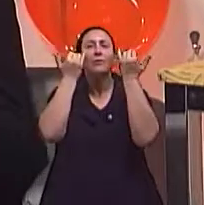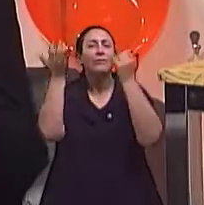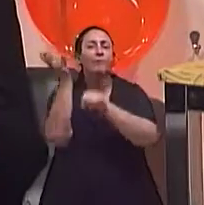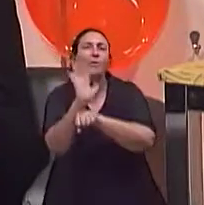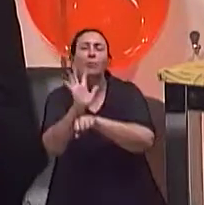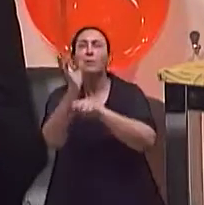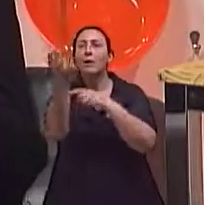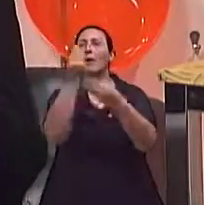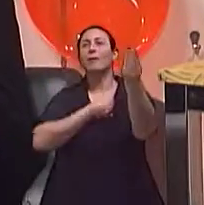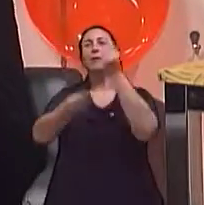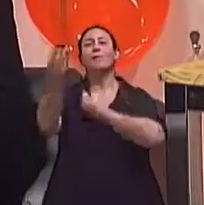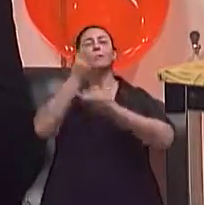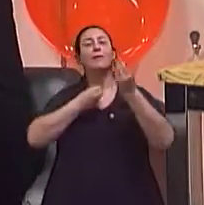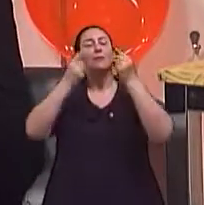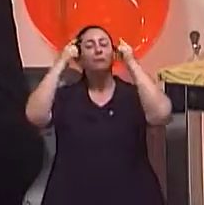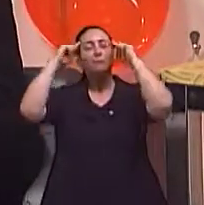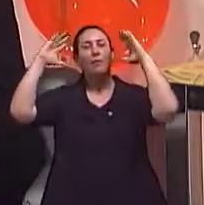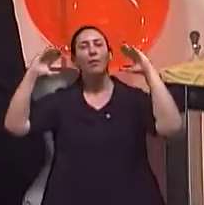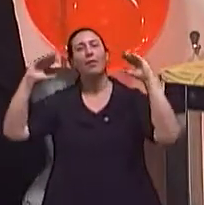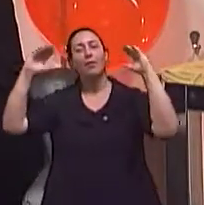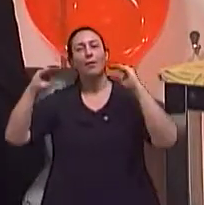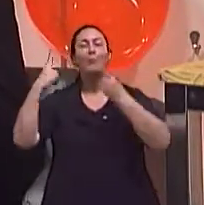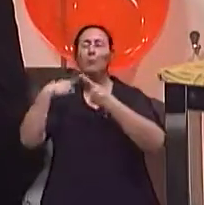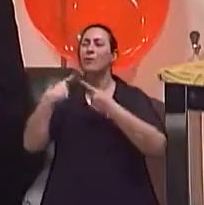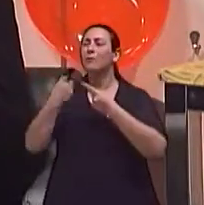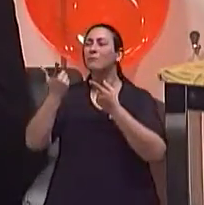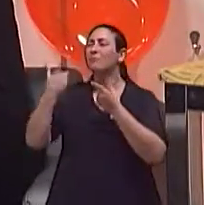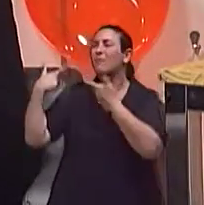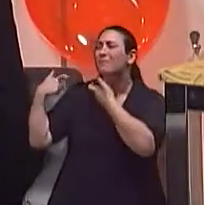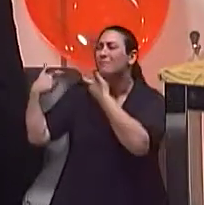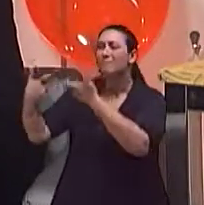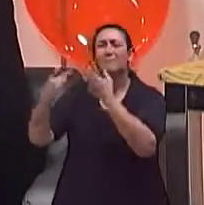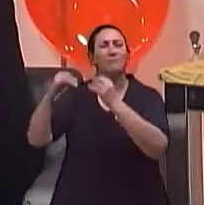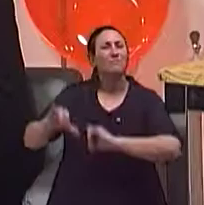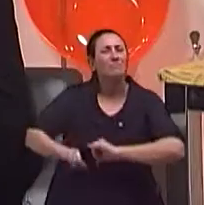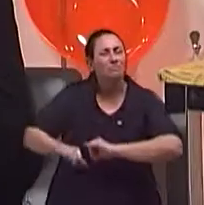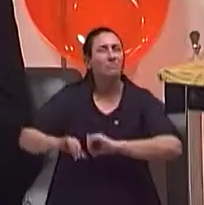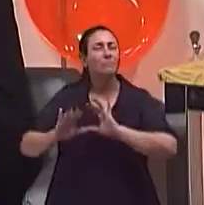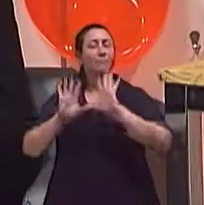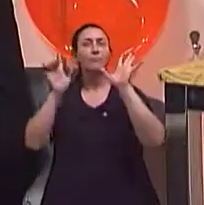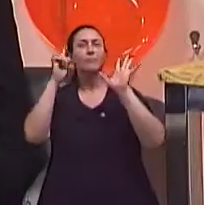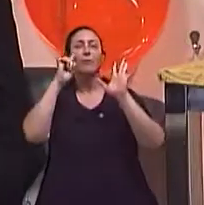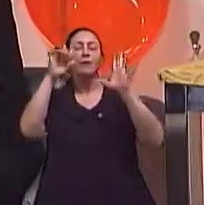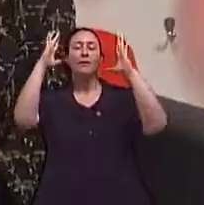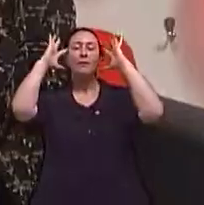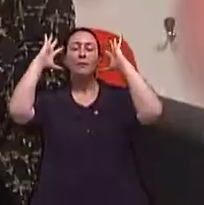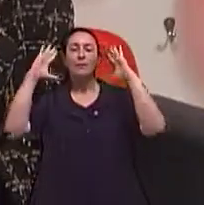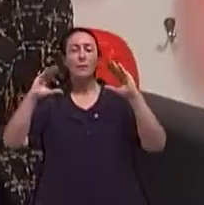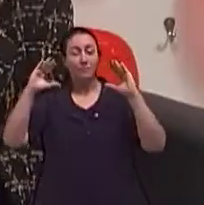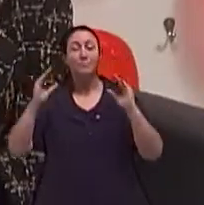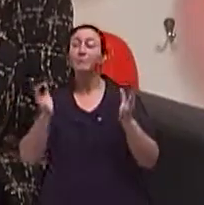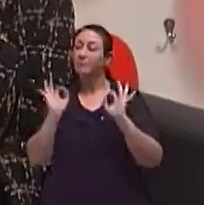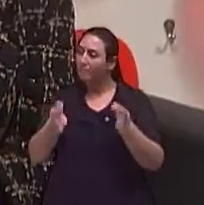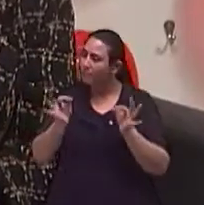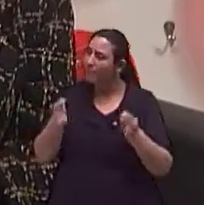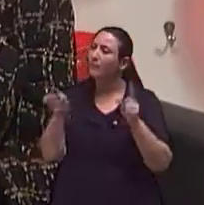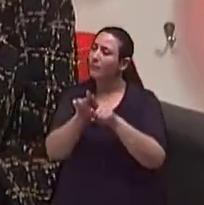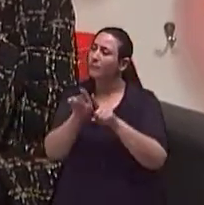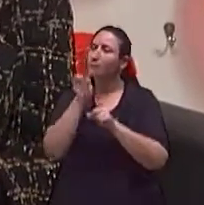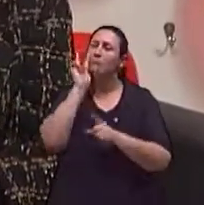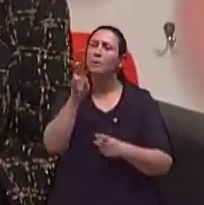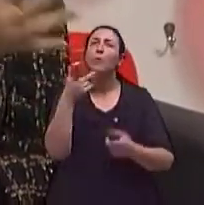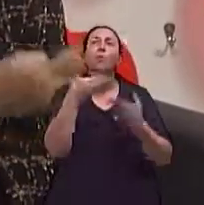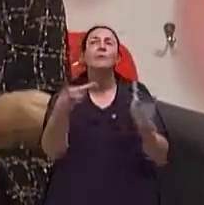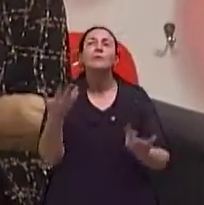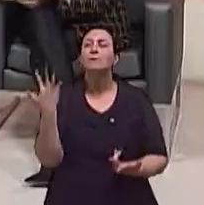mesmo para mostrar um mundo diferente, de fantasia, de mulheres... E até vivenciar coisas belas,